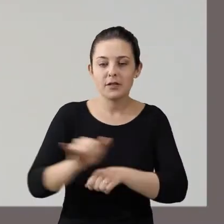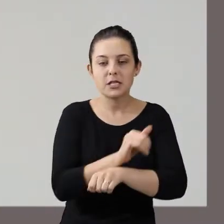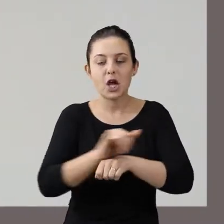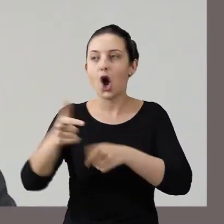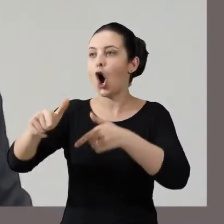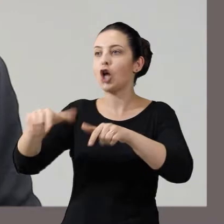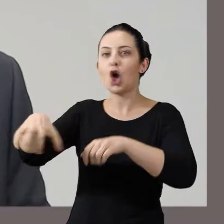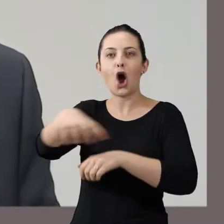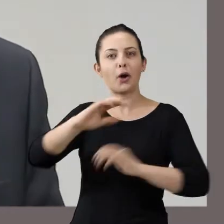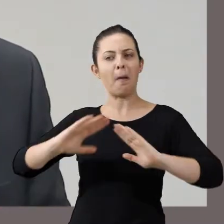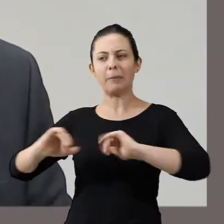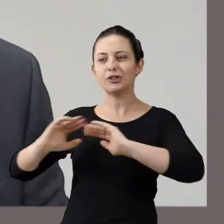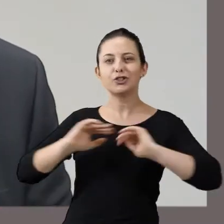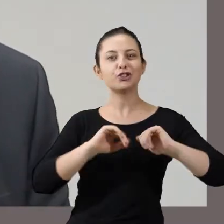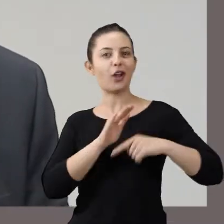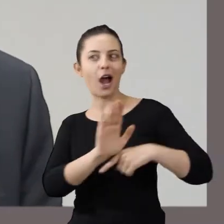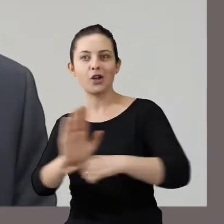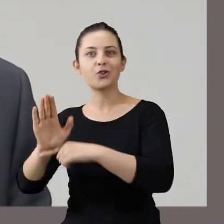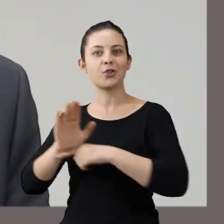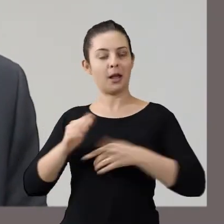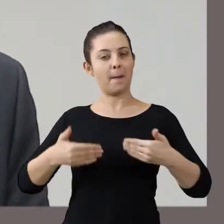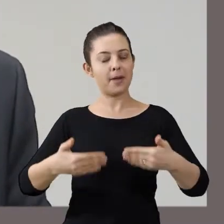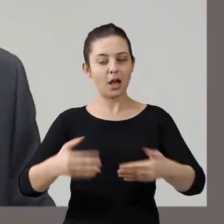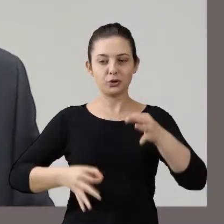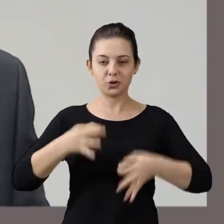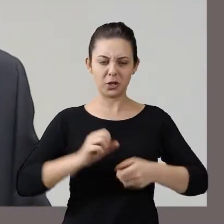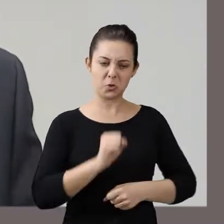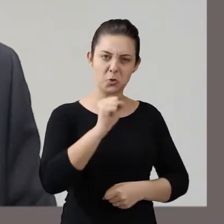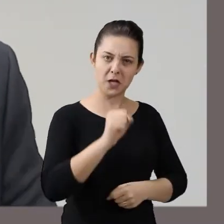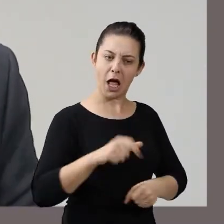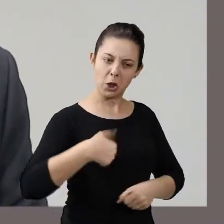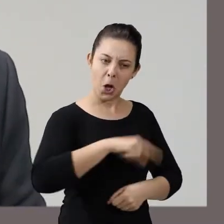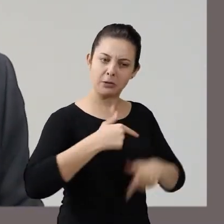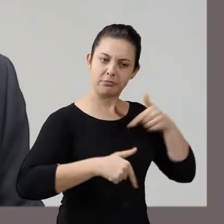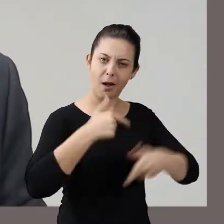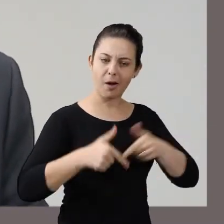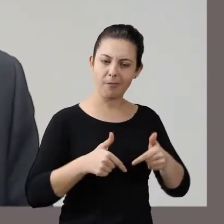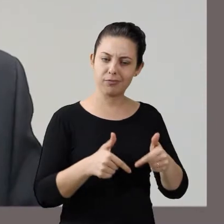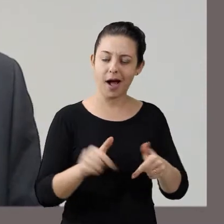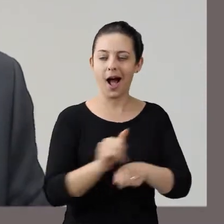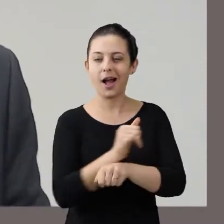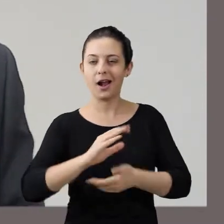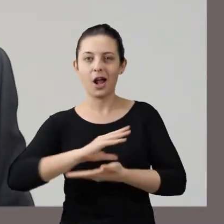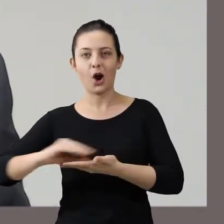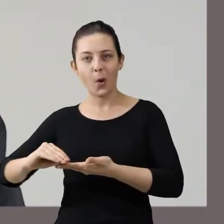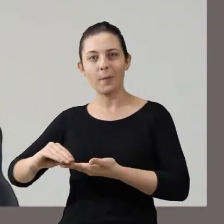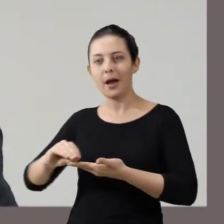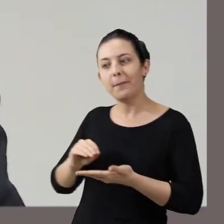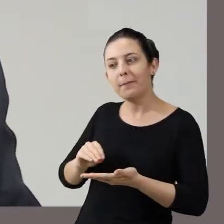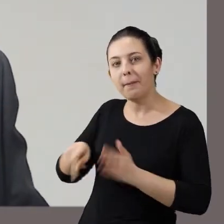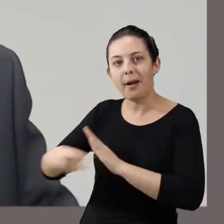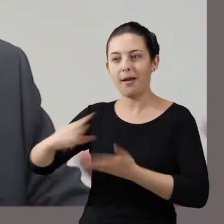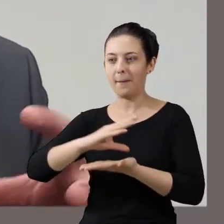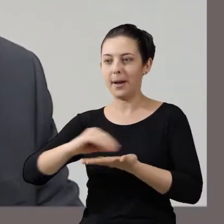órgãos pedindo ajuda, pedindo auxílio, e o Ministério da Justiça, reconhecendo o sucesso da iniciativa, tomou como estratégia a replicação dessas unidades. Então,